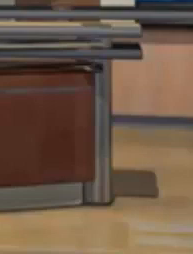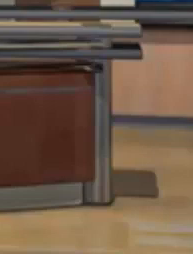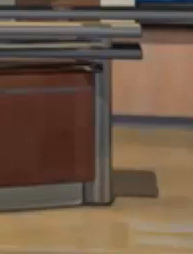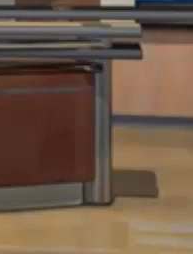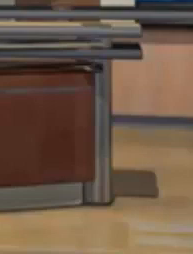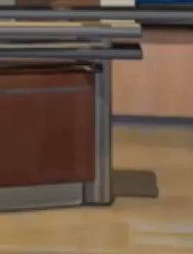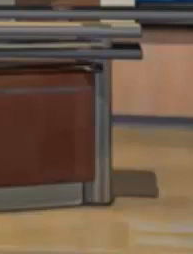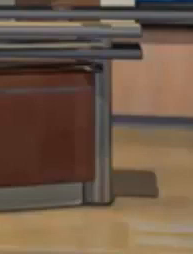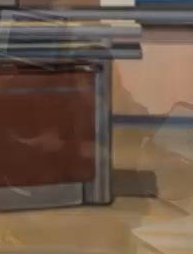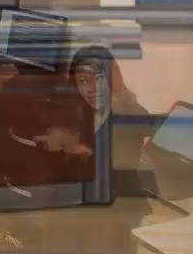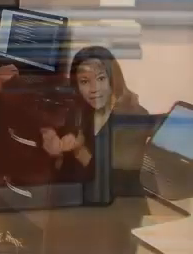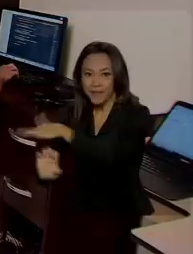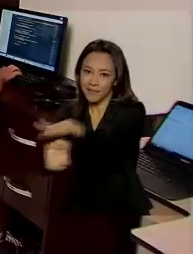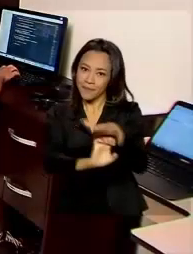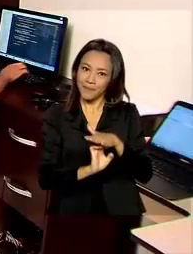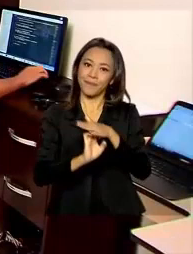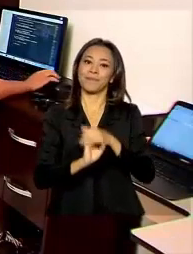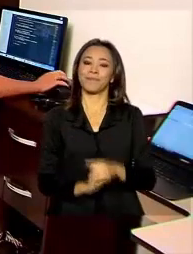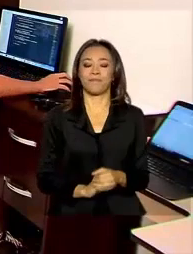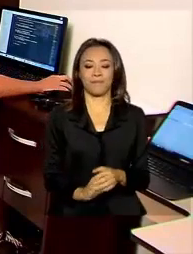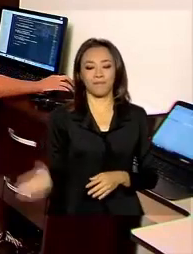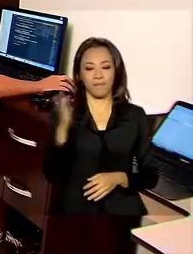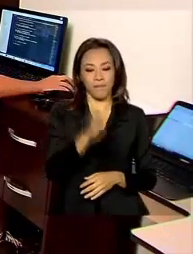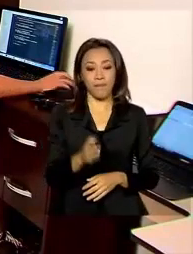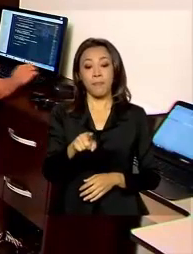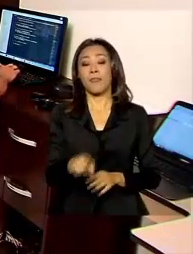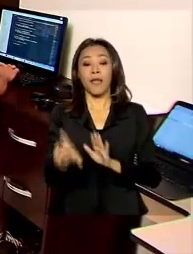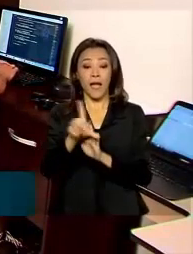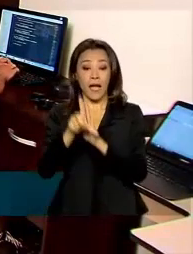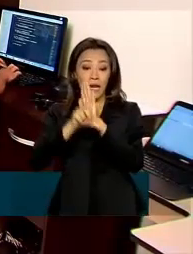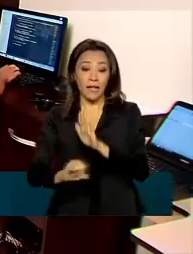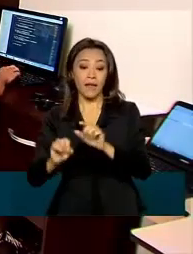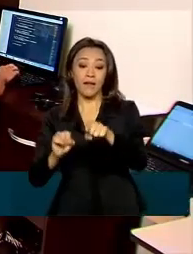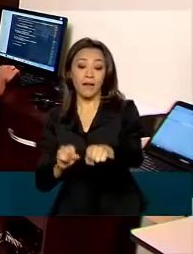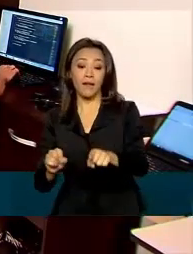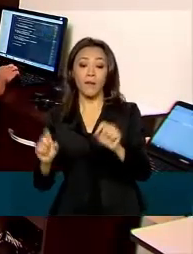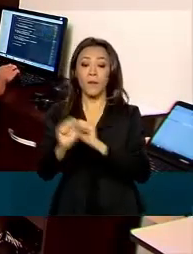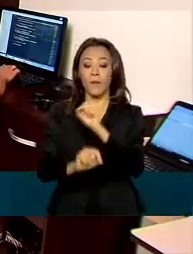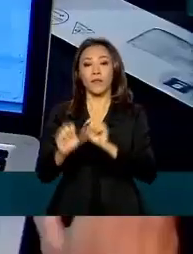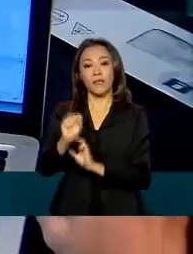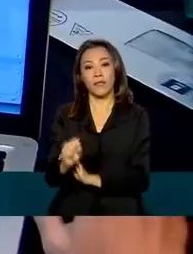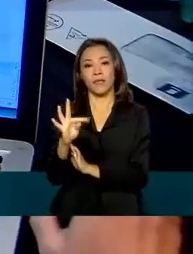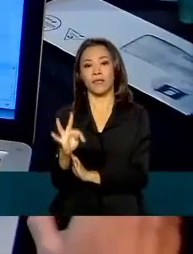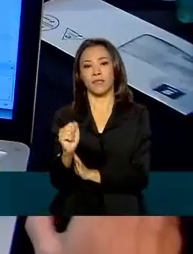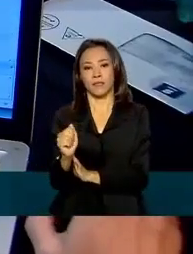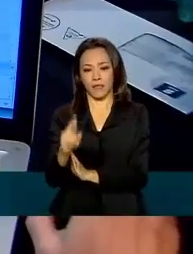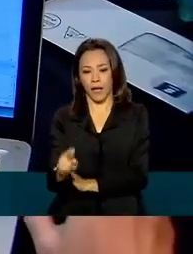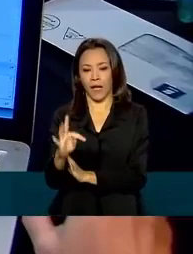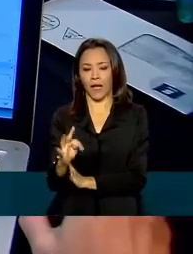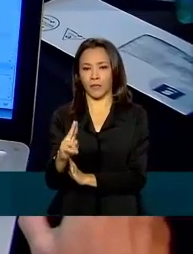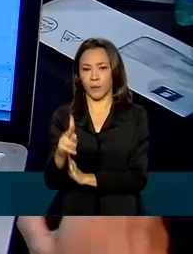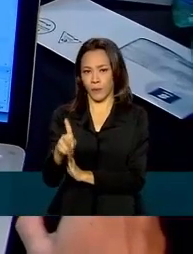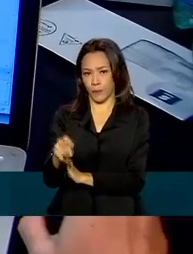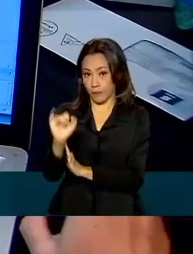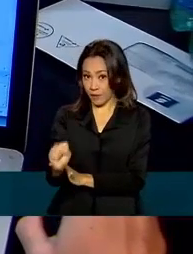e atrair investimentos. O marco legal das startups e do empreendedorismo inovador foi desenhado para